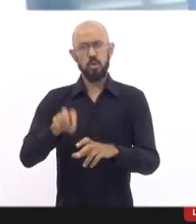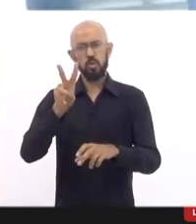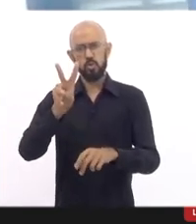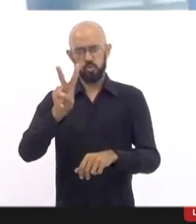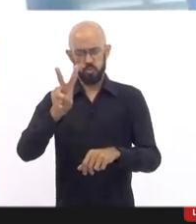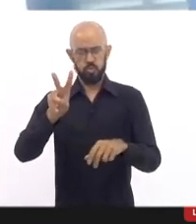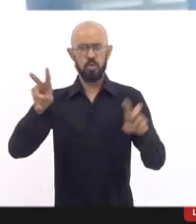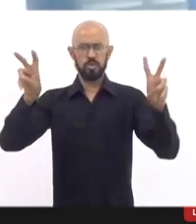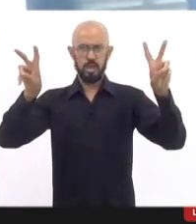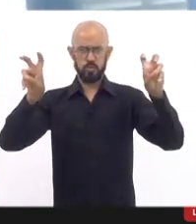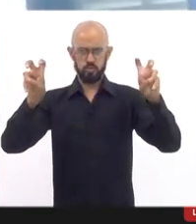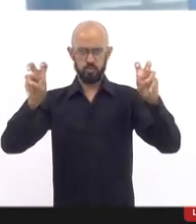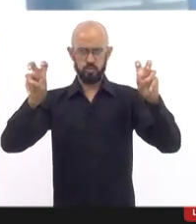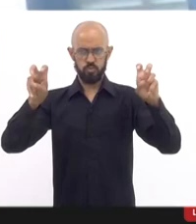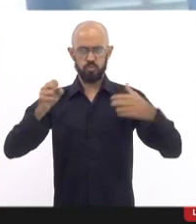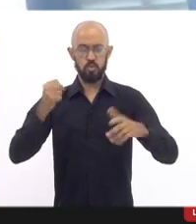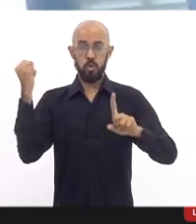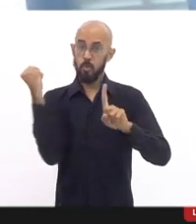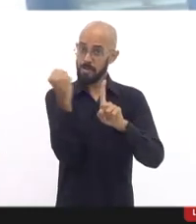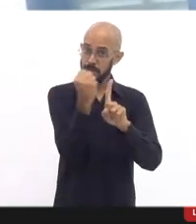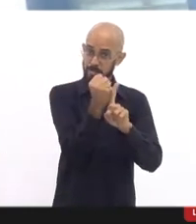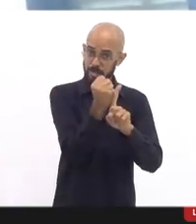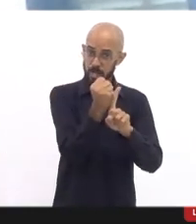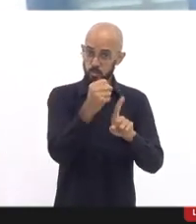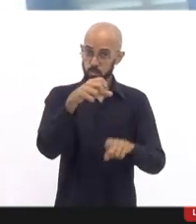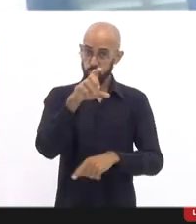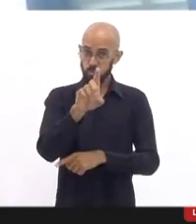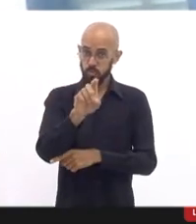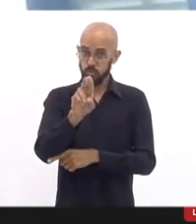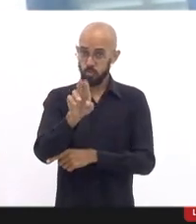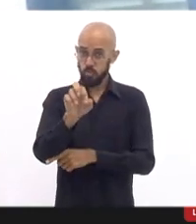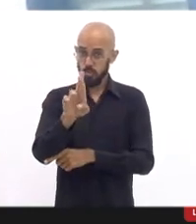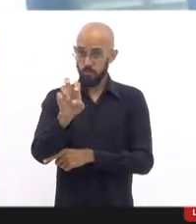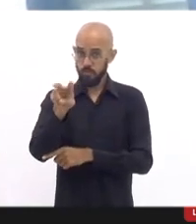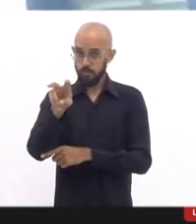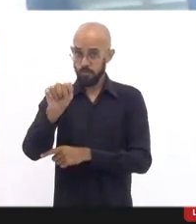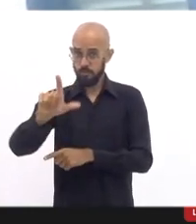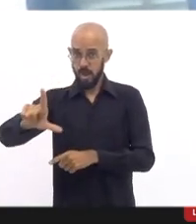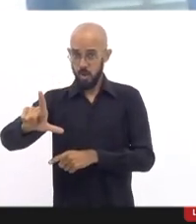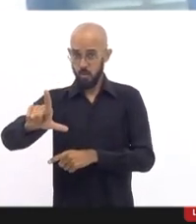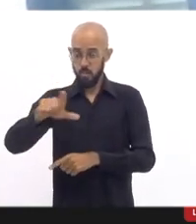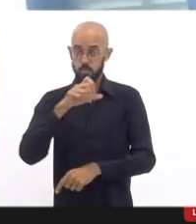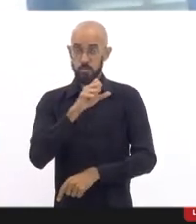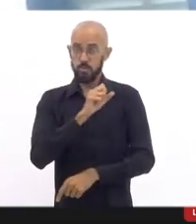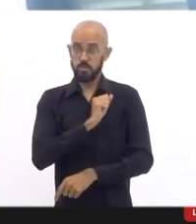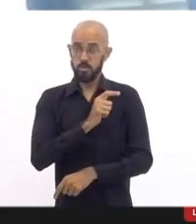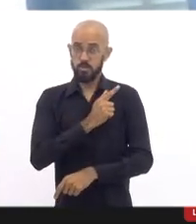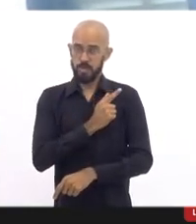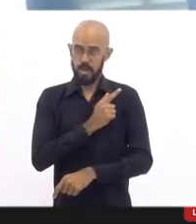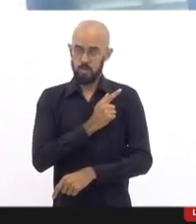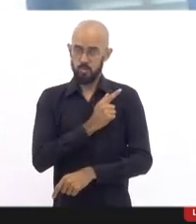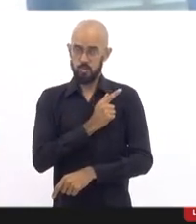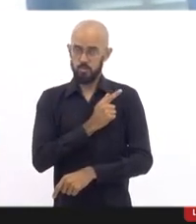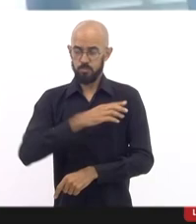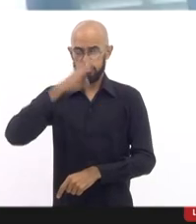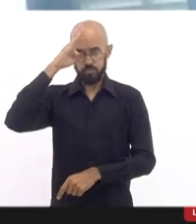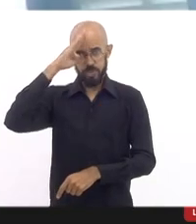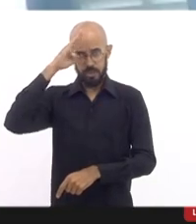assassinato do Durval em São Gonçalo por um sargento da Marinha,